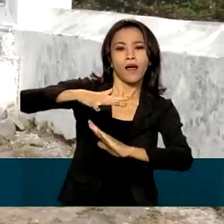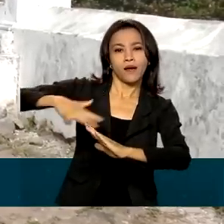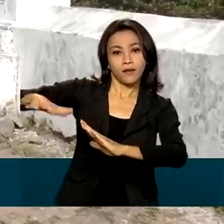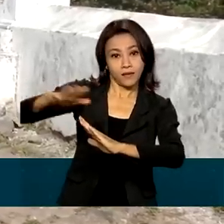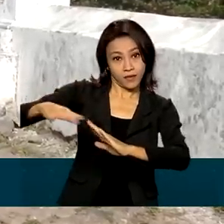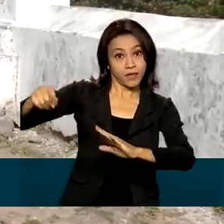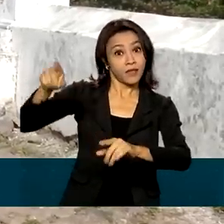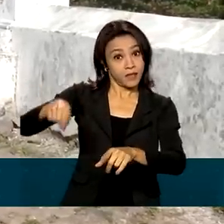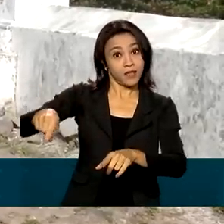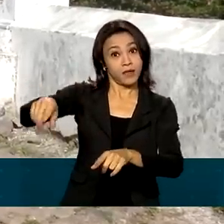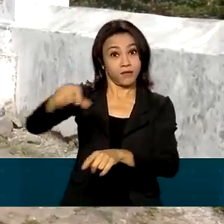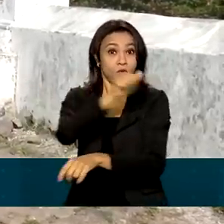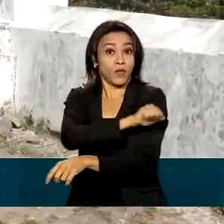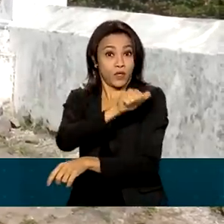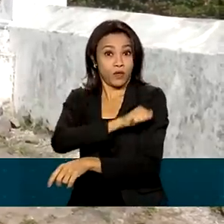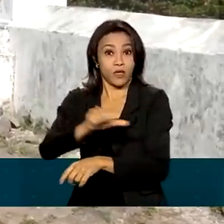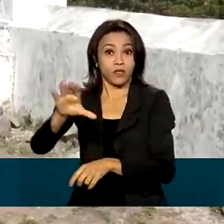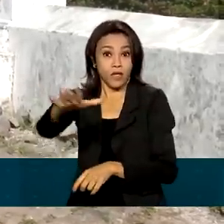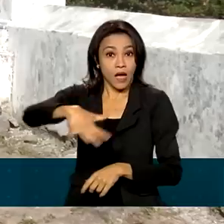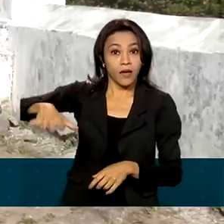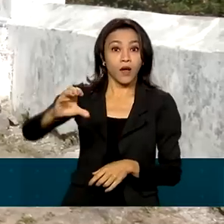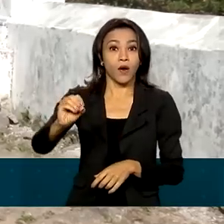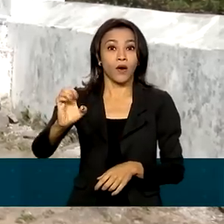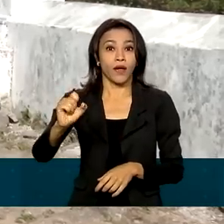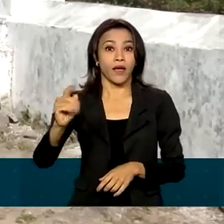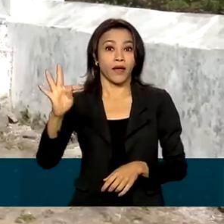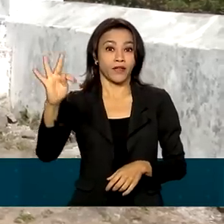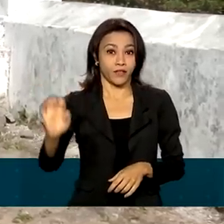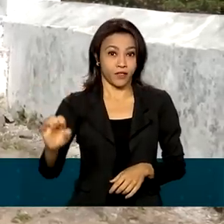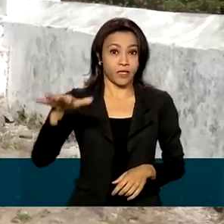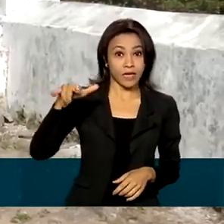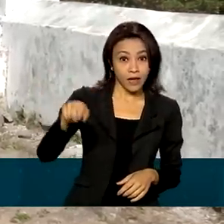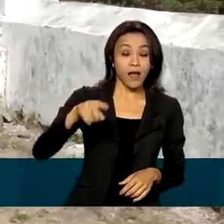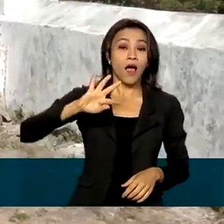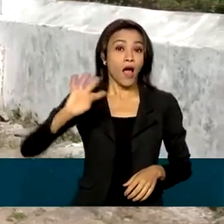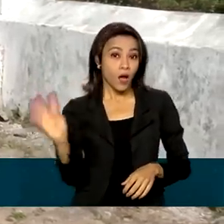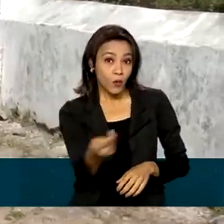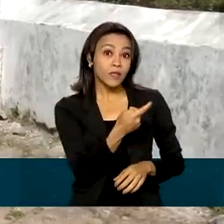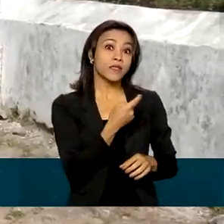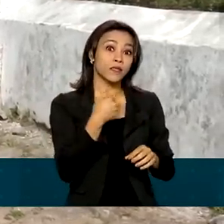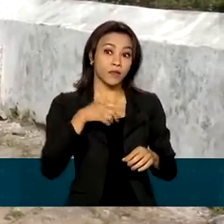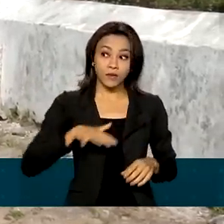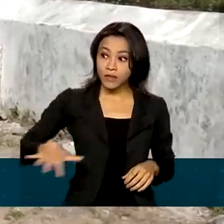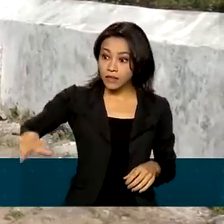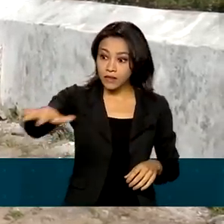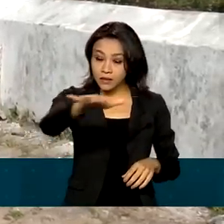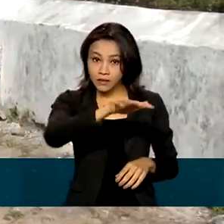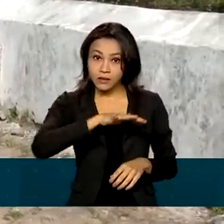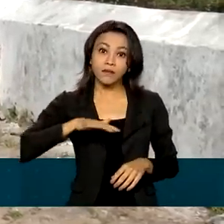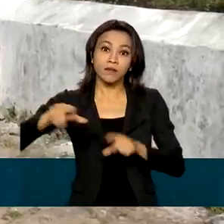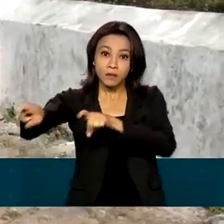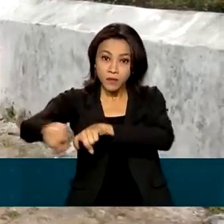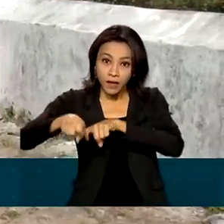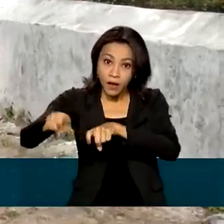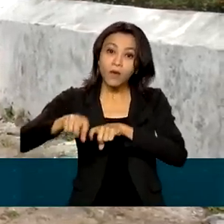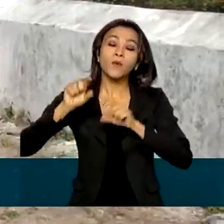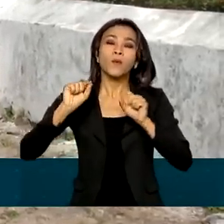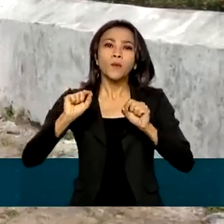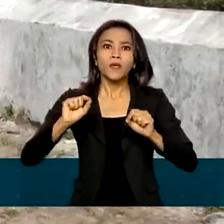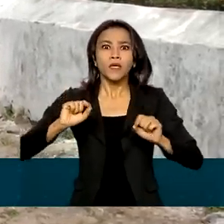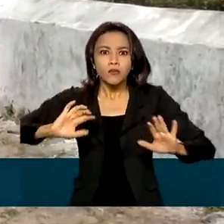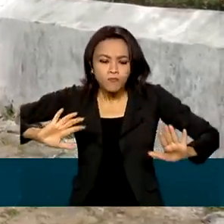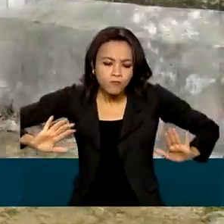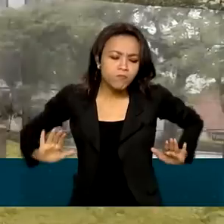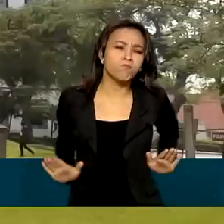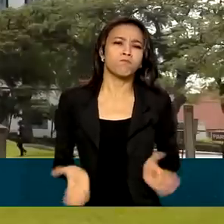na zona oeste do Rio. E o que poucas pessoas sabem é que fatos importantes que aconteceram nessa propriedade rural impulsionaram a